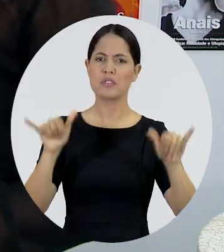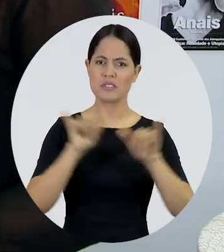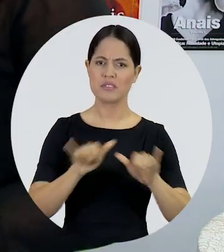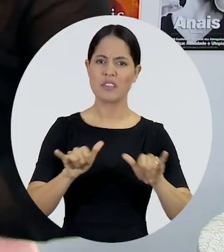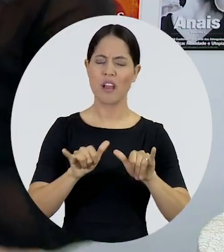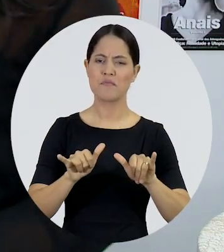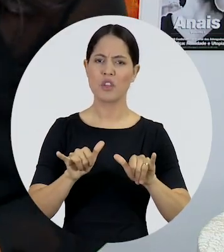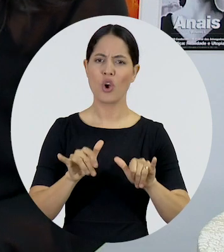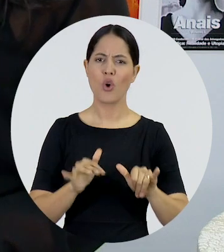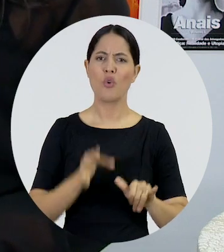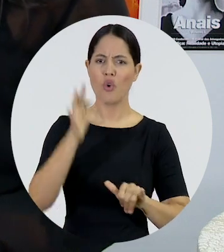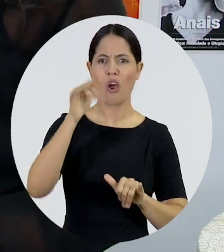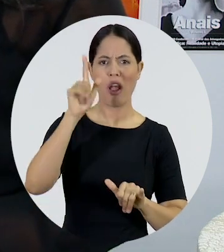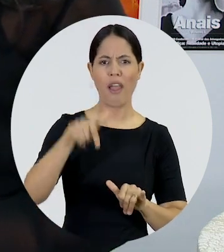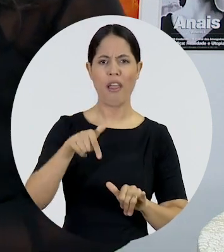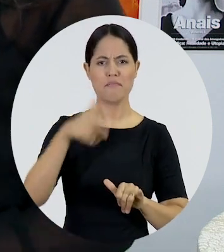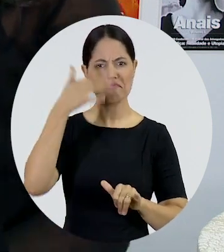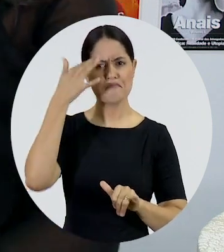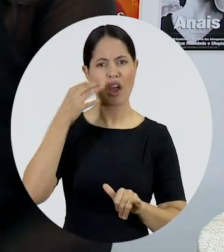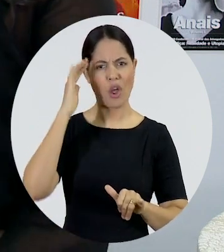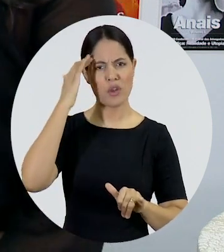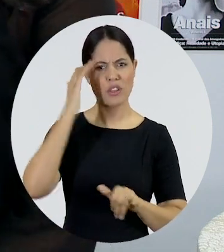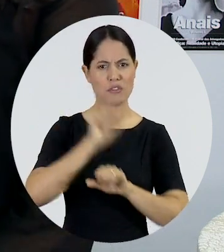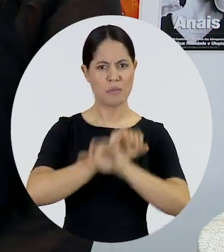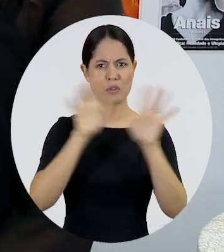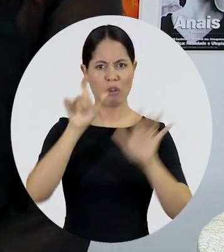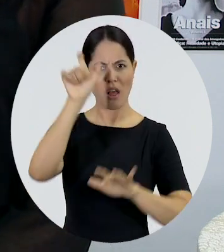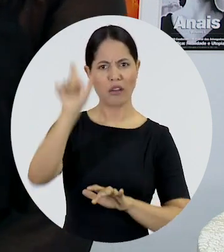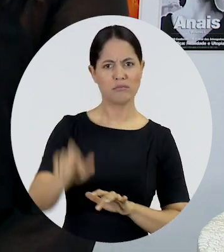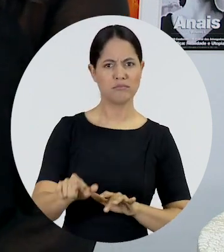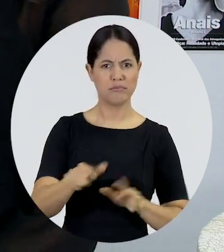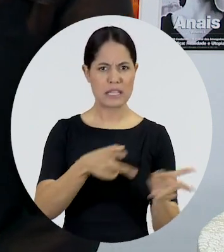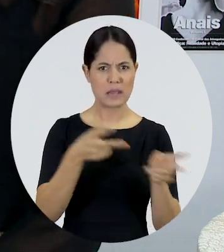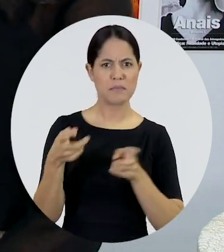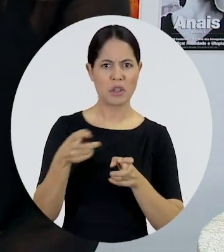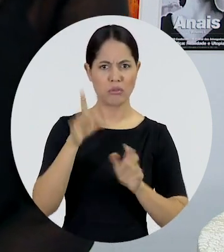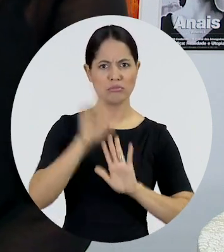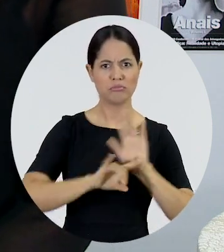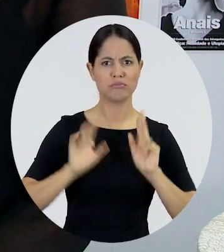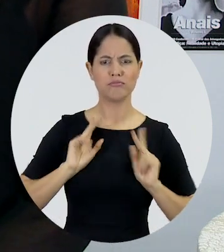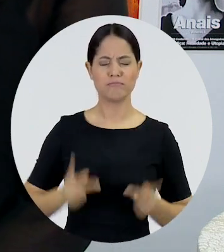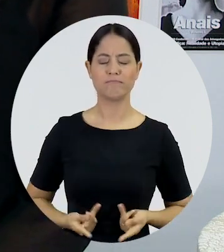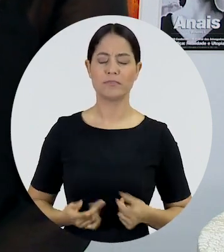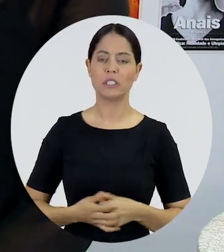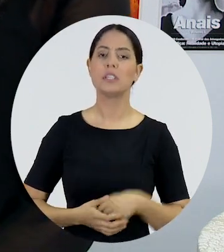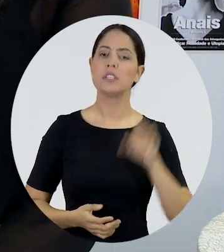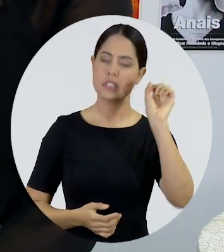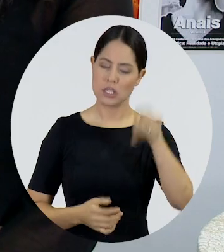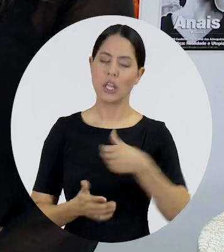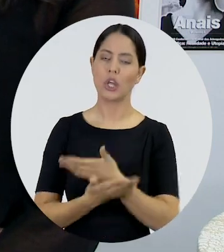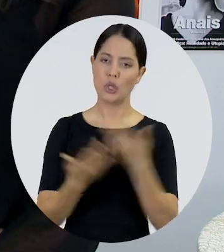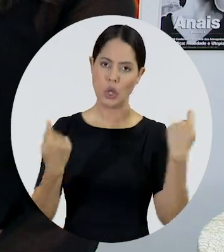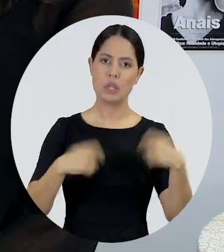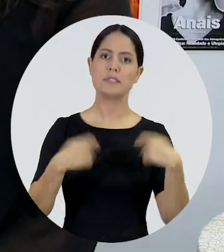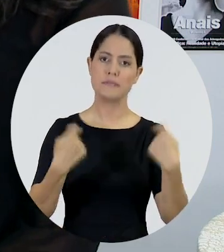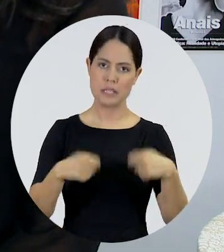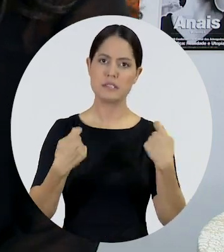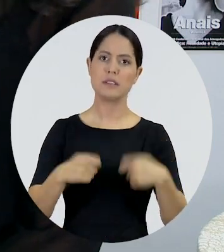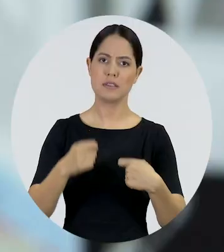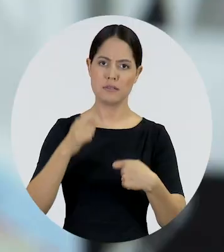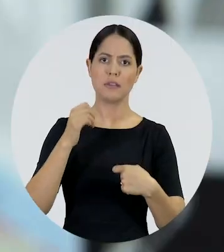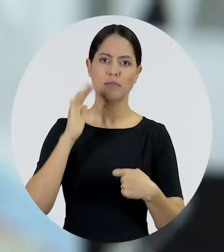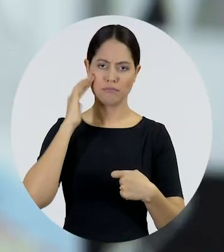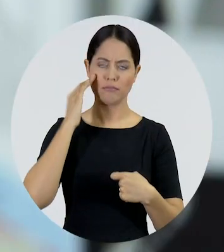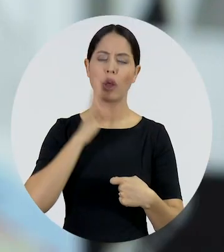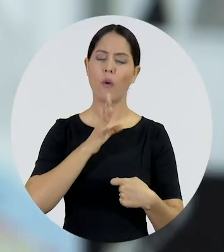caminho primeiro é o reconhecimento. O reconhecimento, que é algo importante, é um avanço que temos que reconhecer.